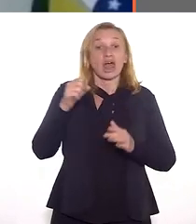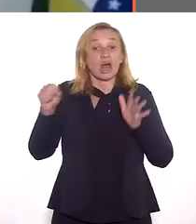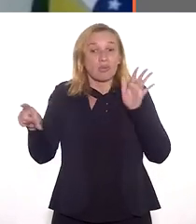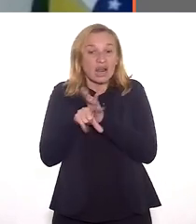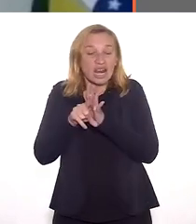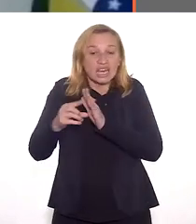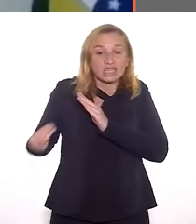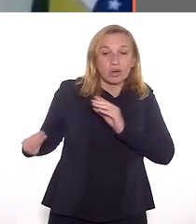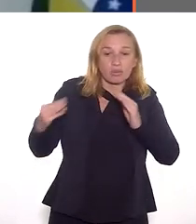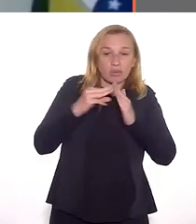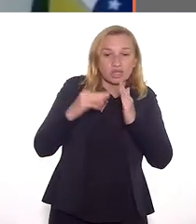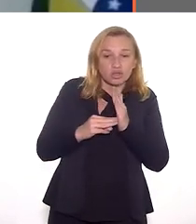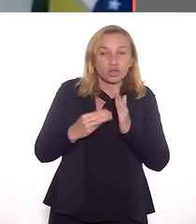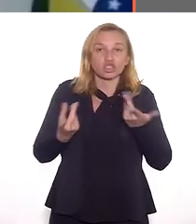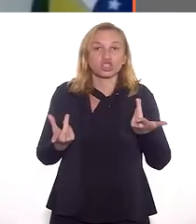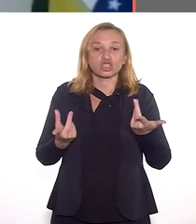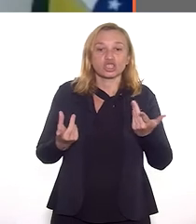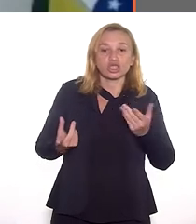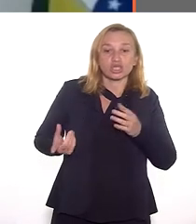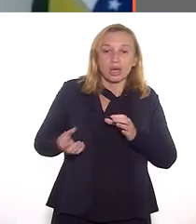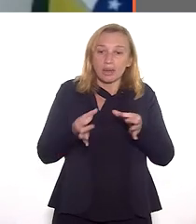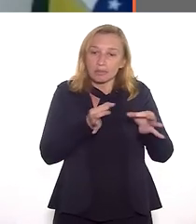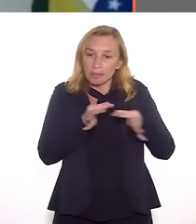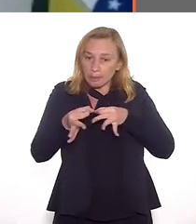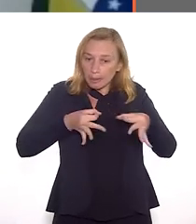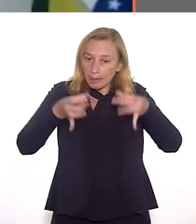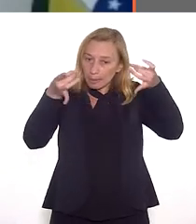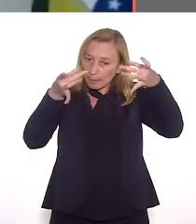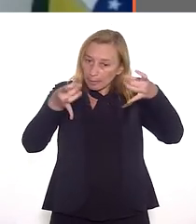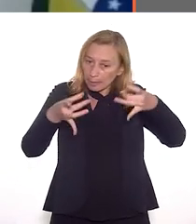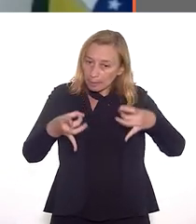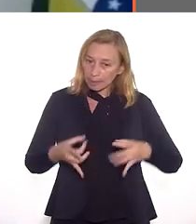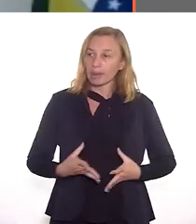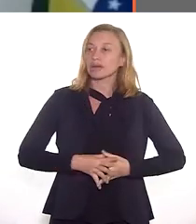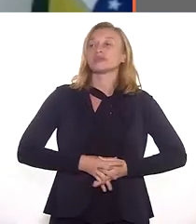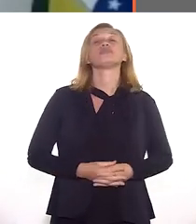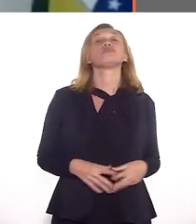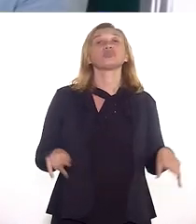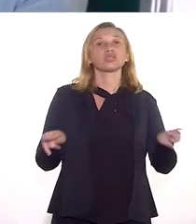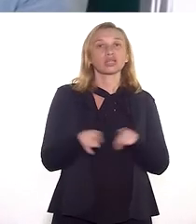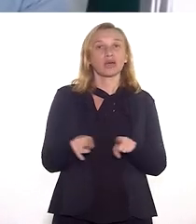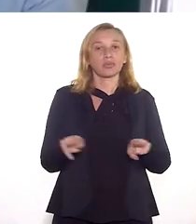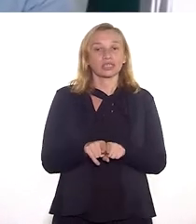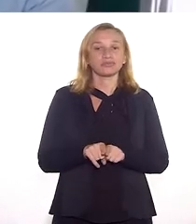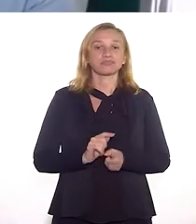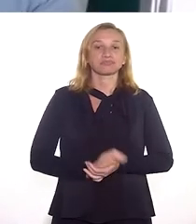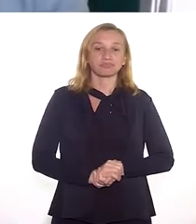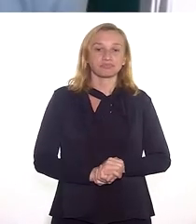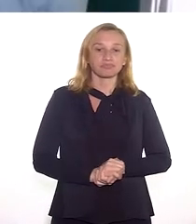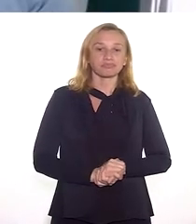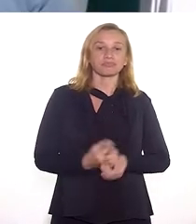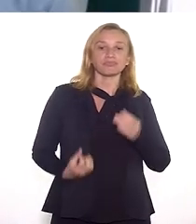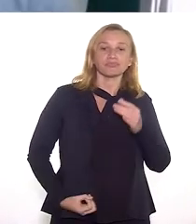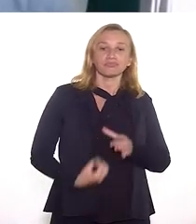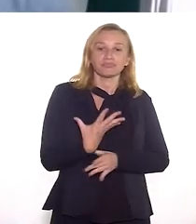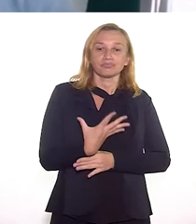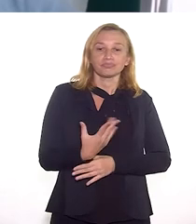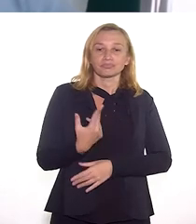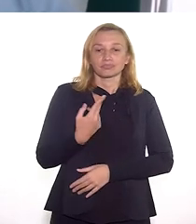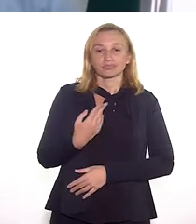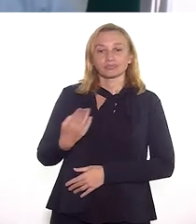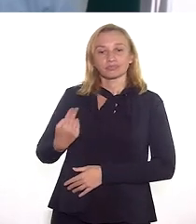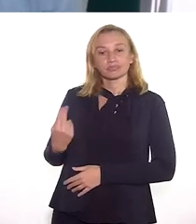modestamente, é uma lei que tem uma metodologia de implementação muito bem definida. Muito bem definida. E, além disso,